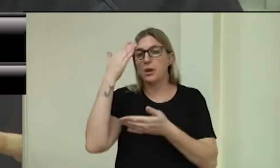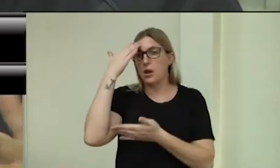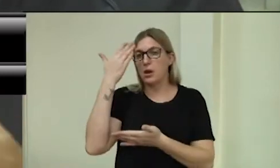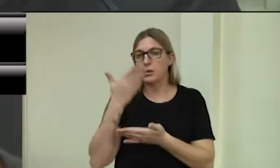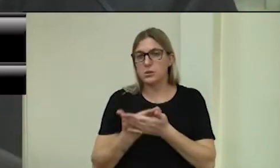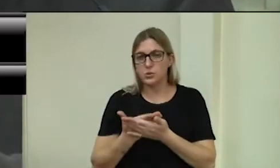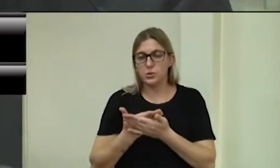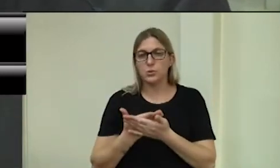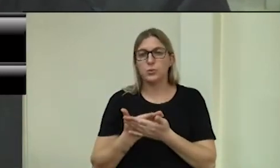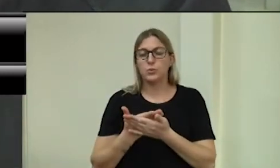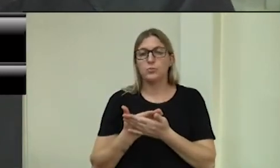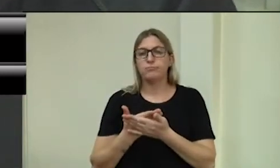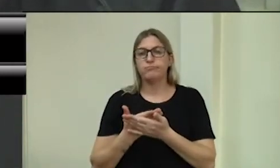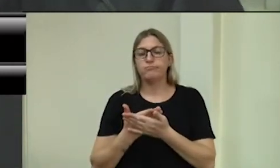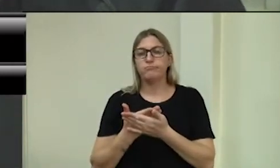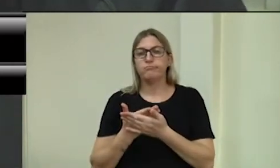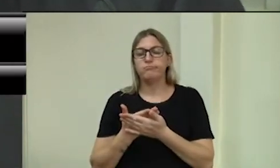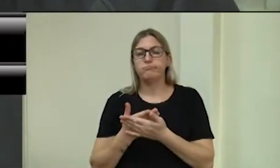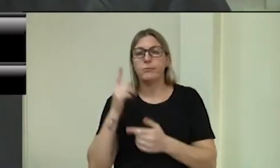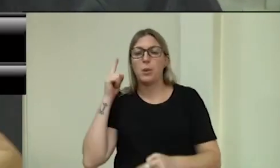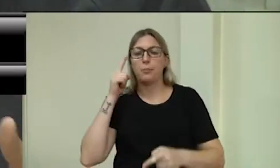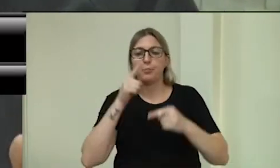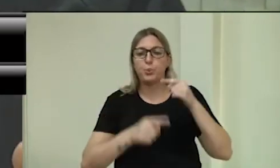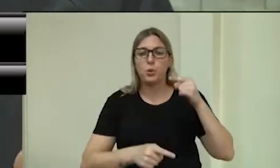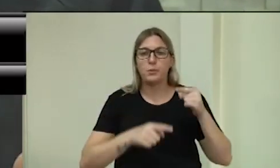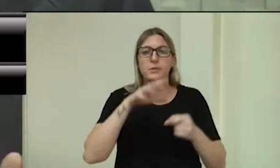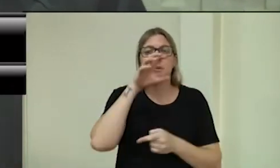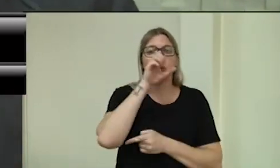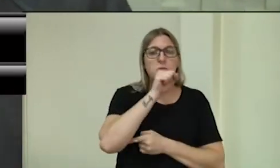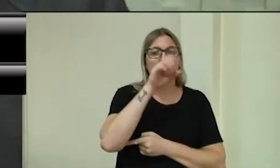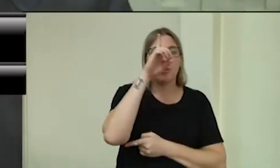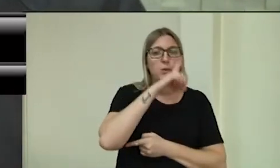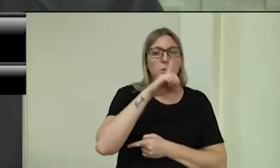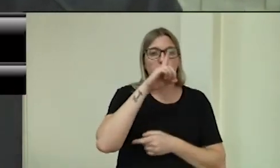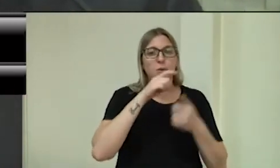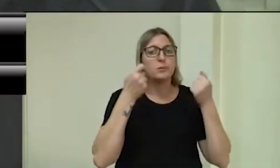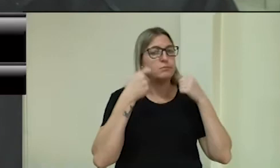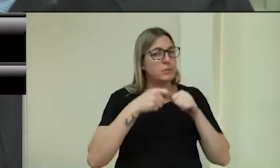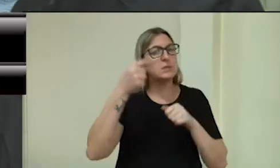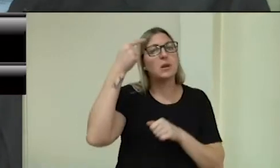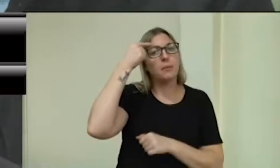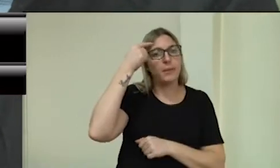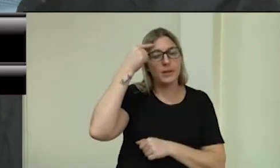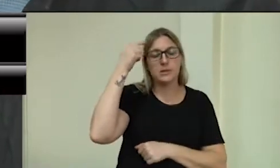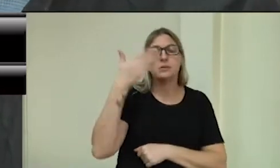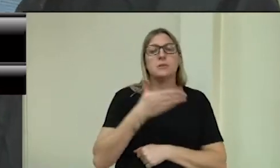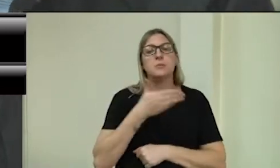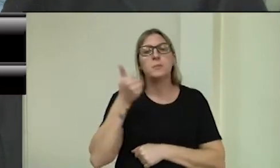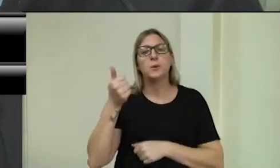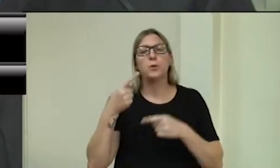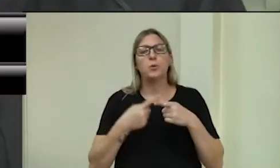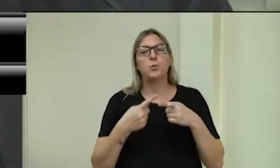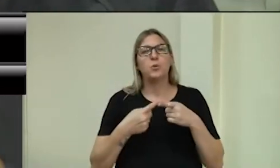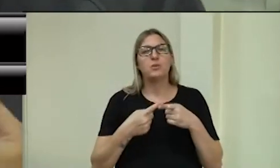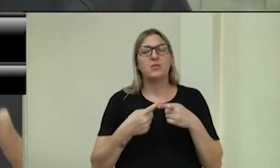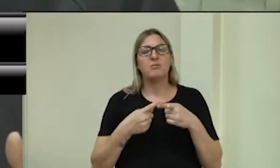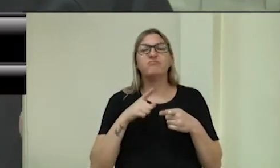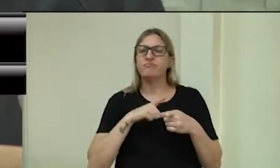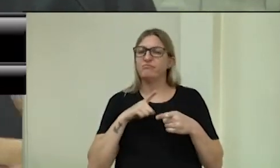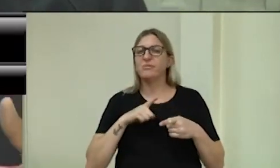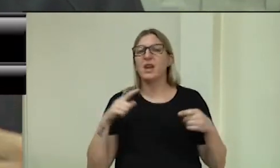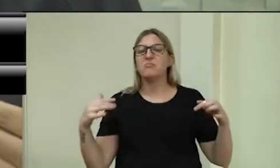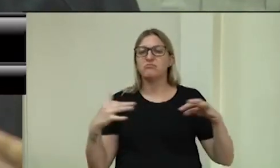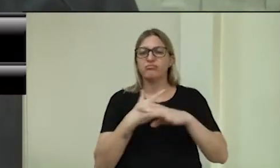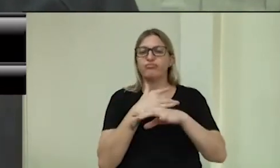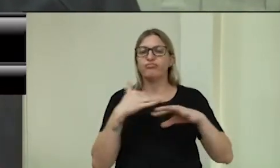restrição do final de semana tenha que ser repensada, porque tem gerado muita aglomeração, principalmente em alguns